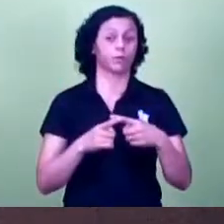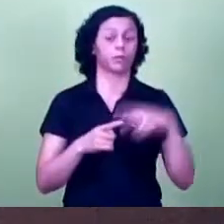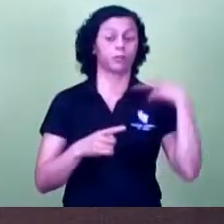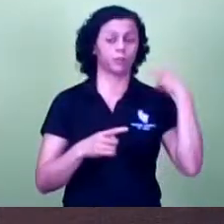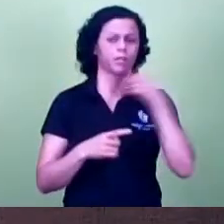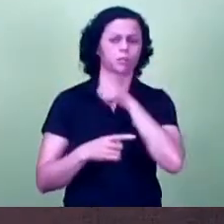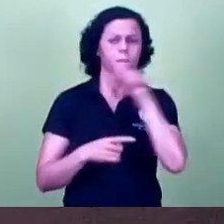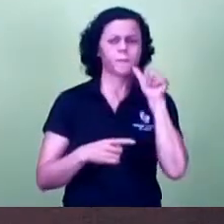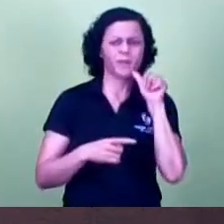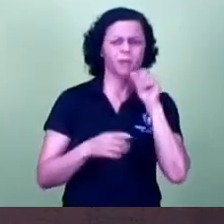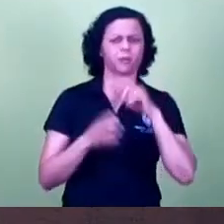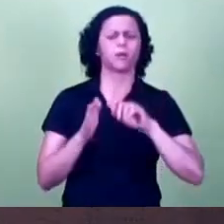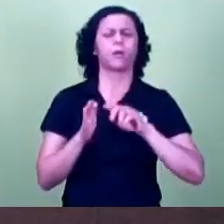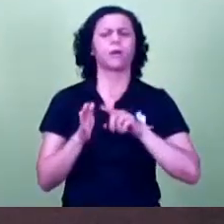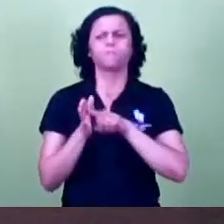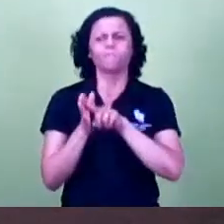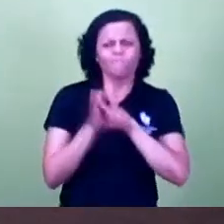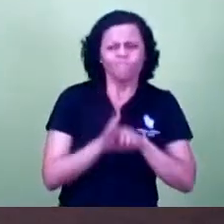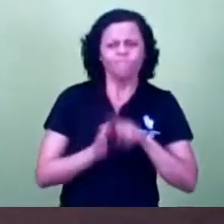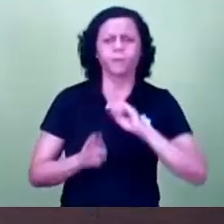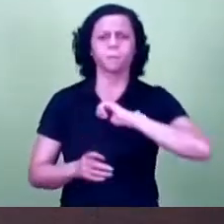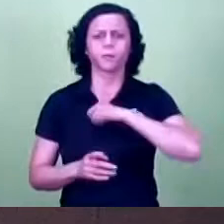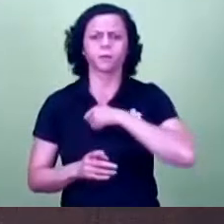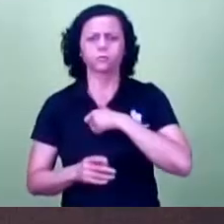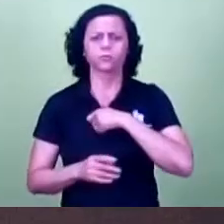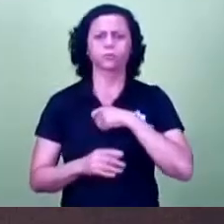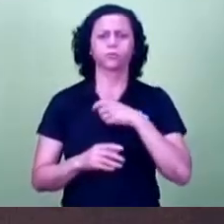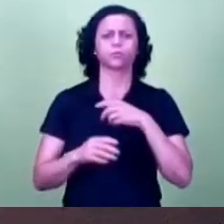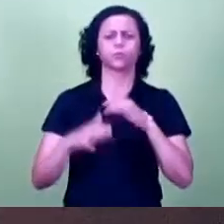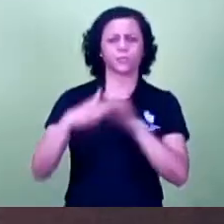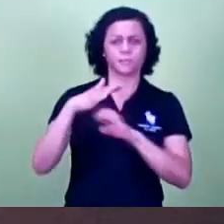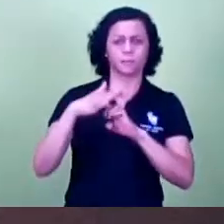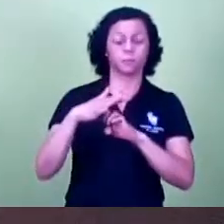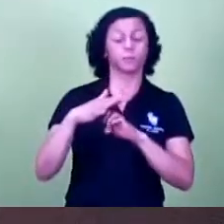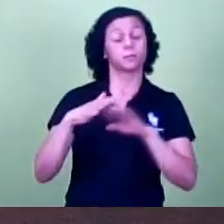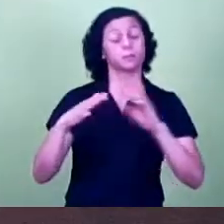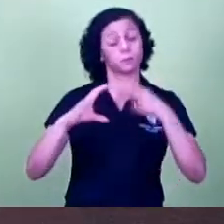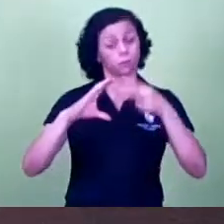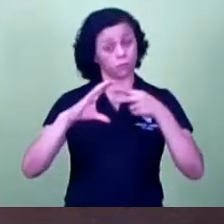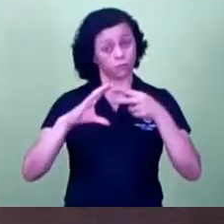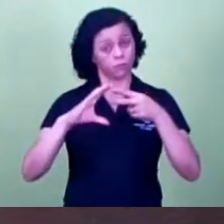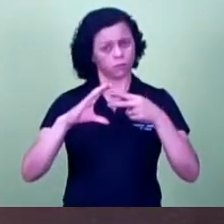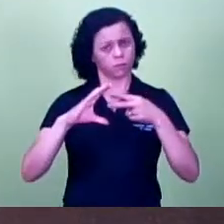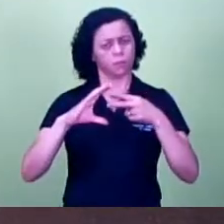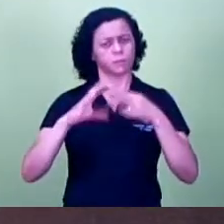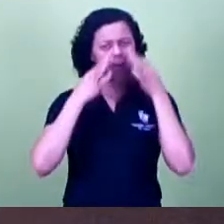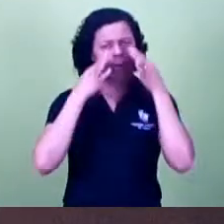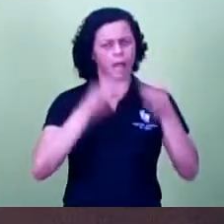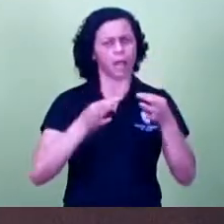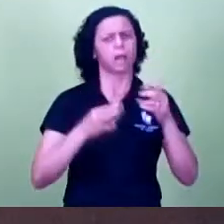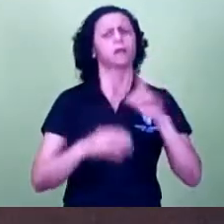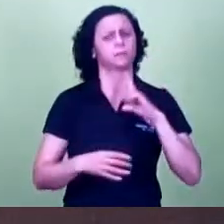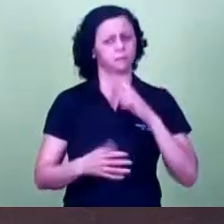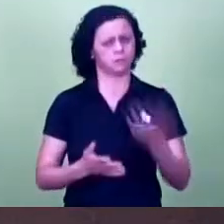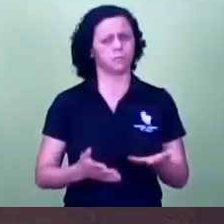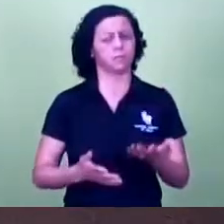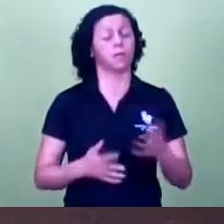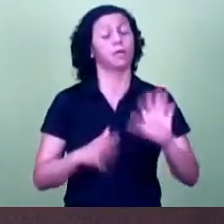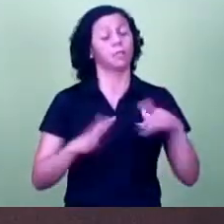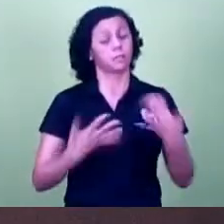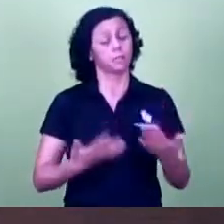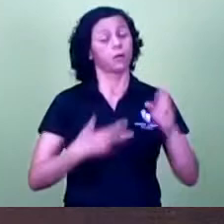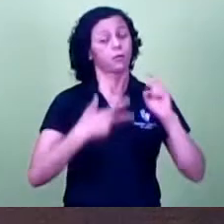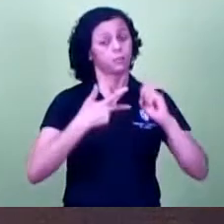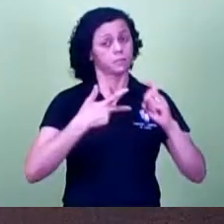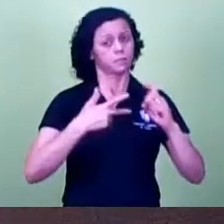fiscalizou e dizer que a casa está em alerta. É isso aí. A nossa função é essa e o executivo de se preparar e não deixar que